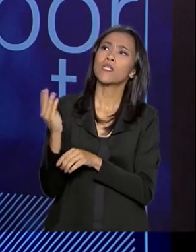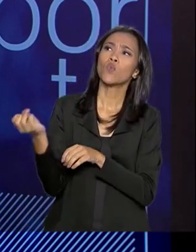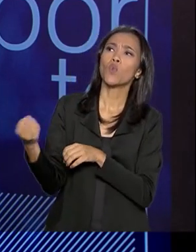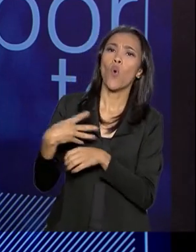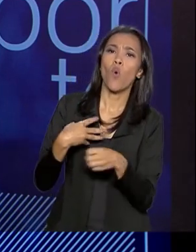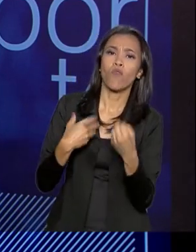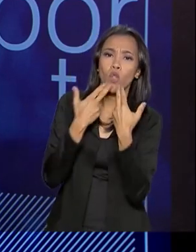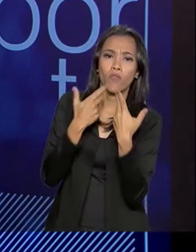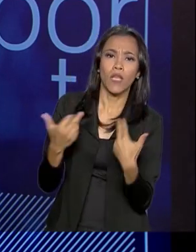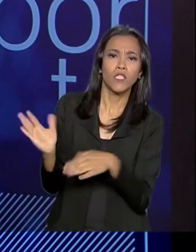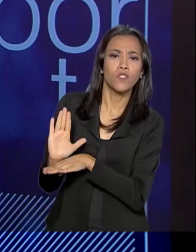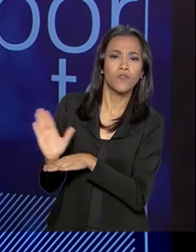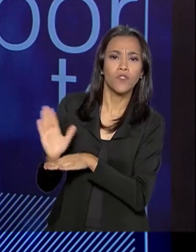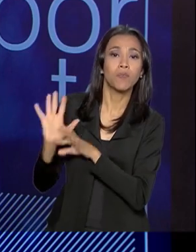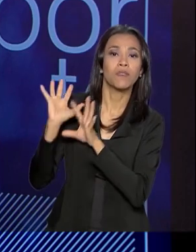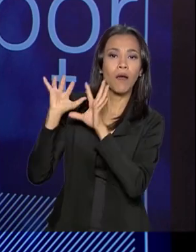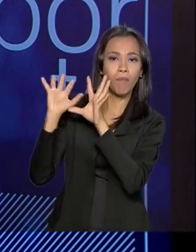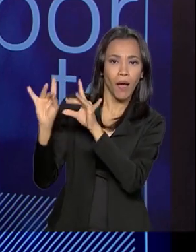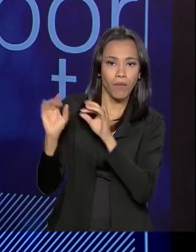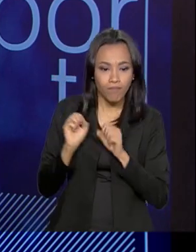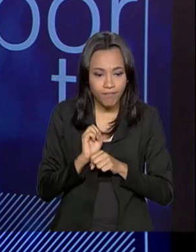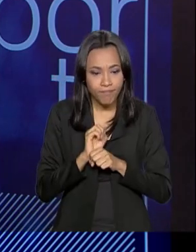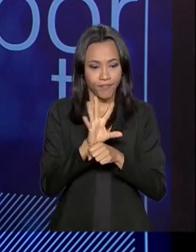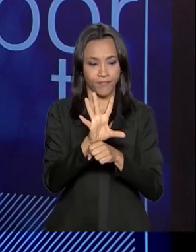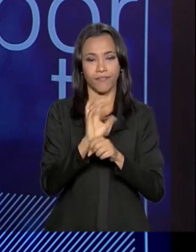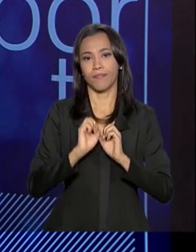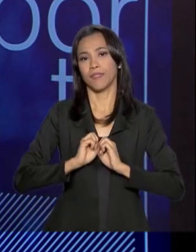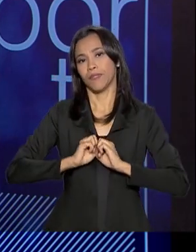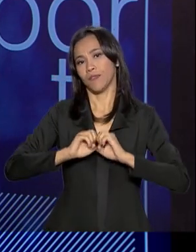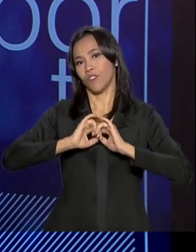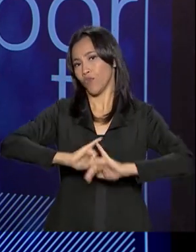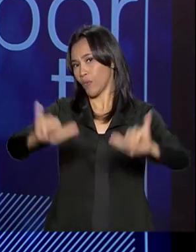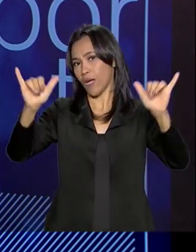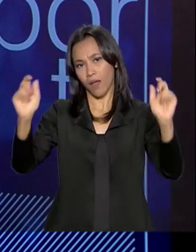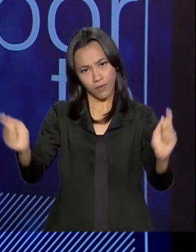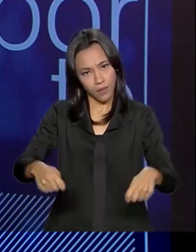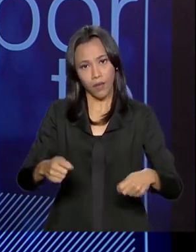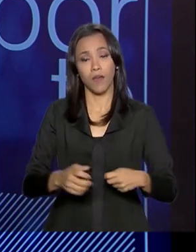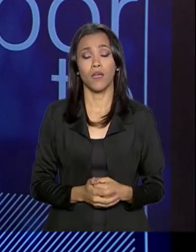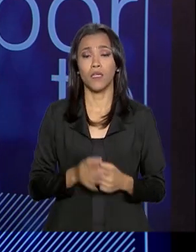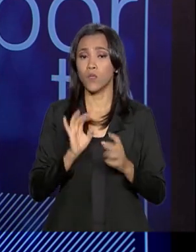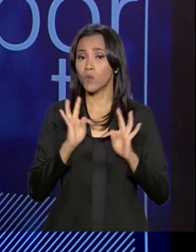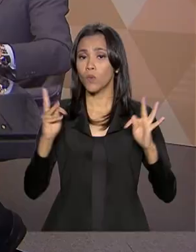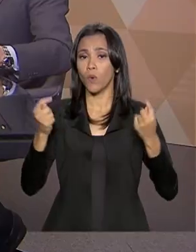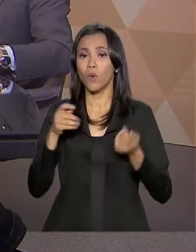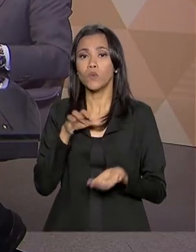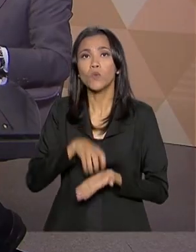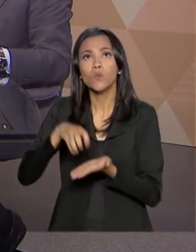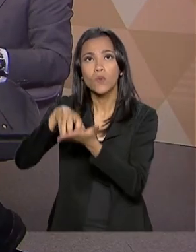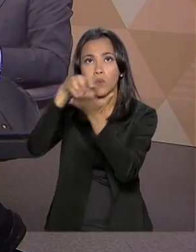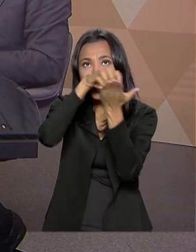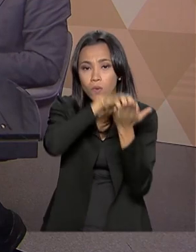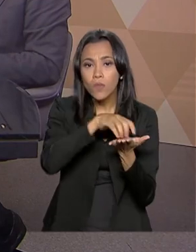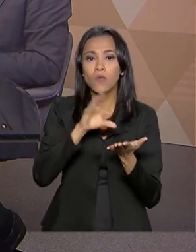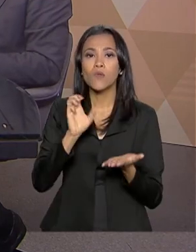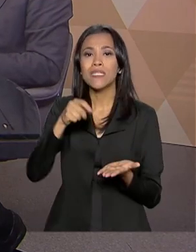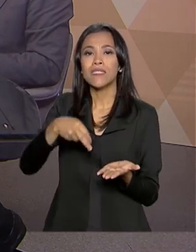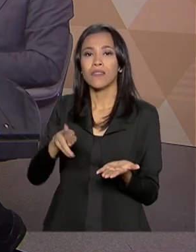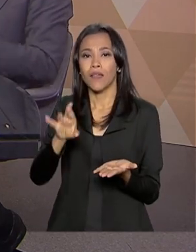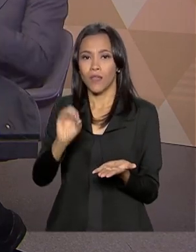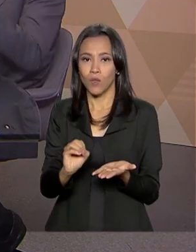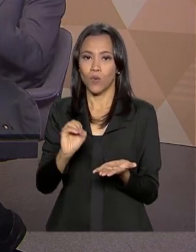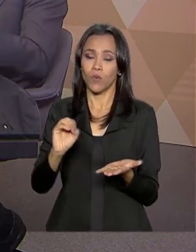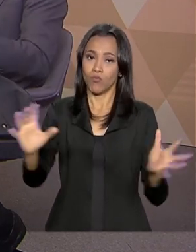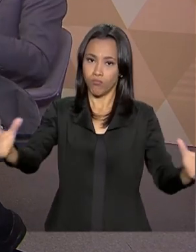no mercado. Então é uma série de centros de convivência, idosos, centro... Então todos esses centros a gente conjugá-los numa área